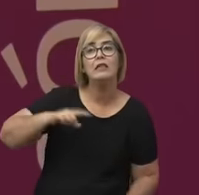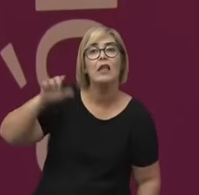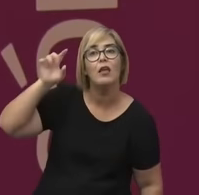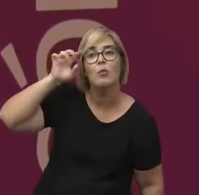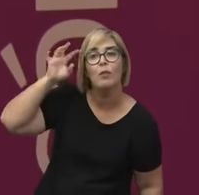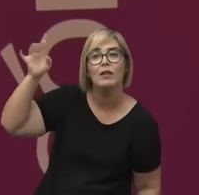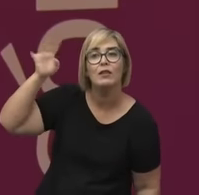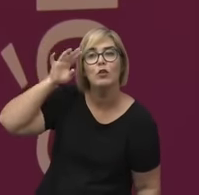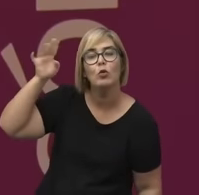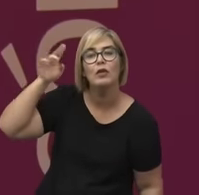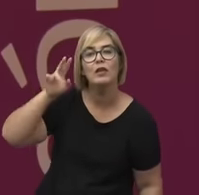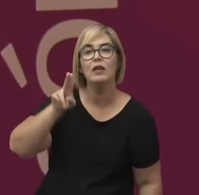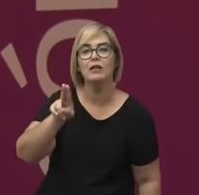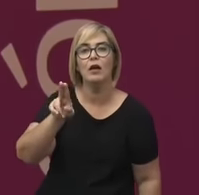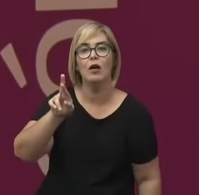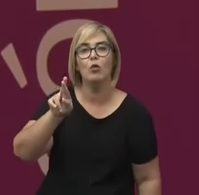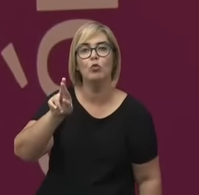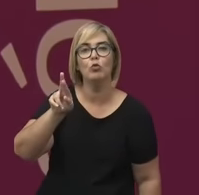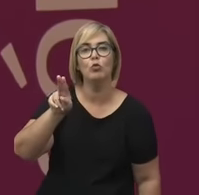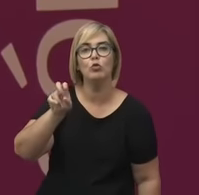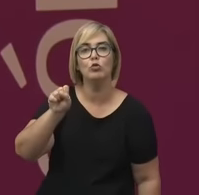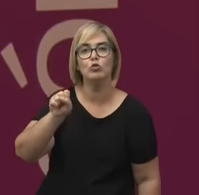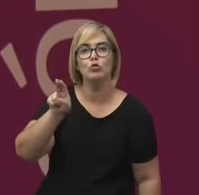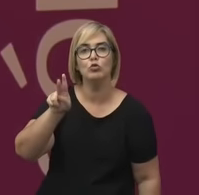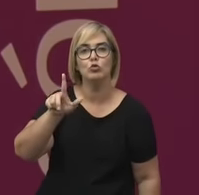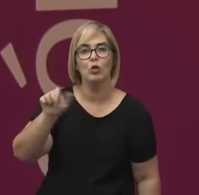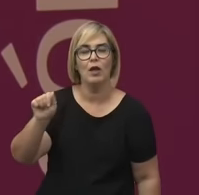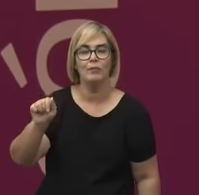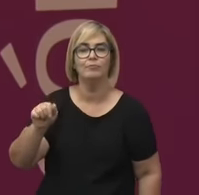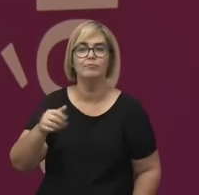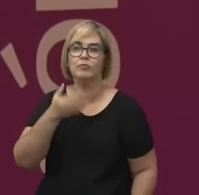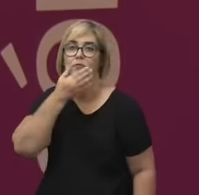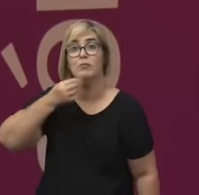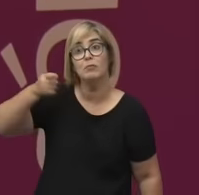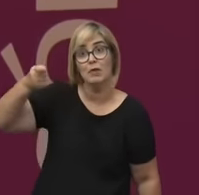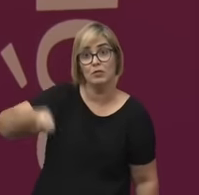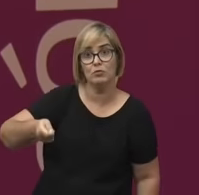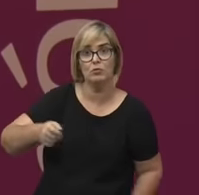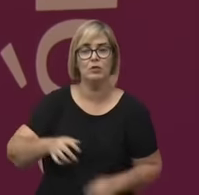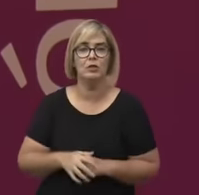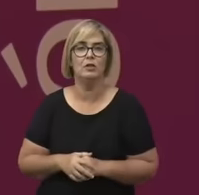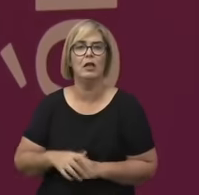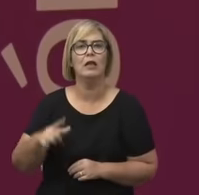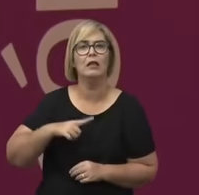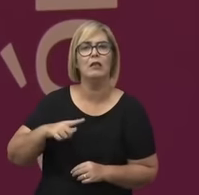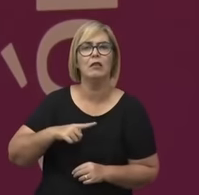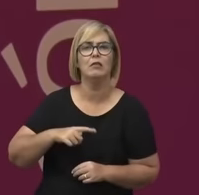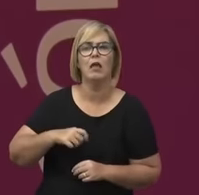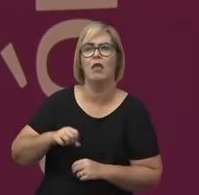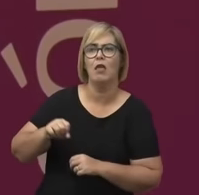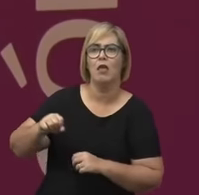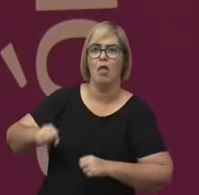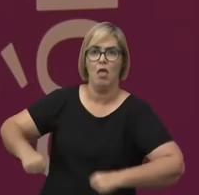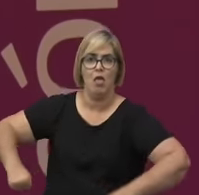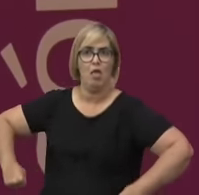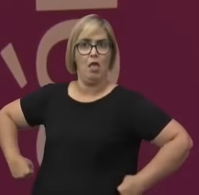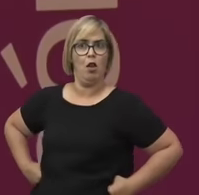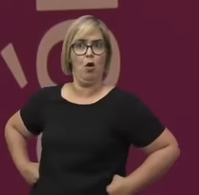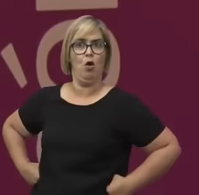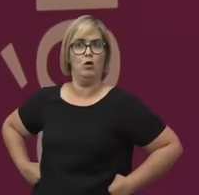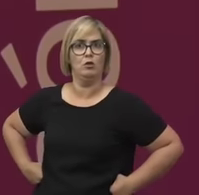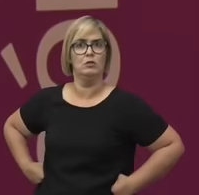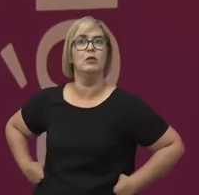mudar as narrativas, que são masculinas no geral, jornada de heróis que matam, conquistam, e passar a construir